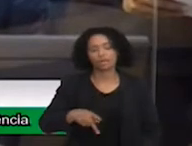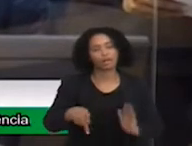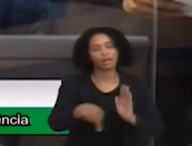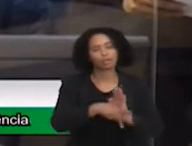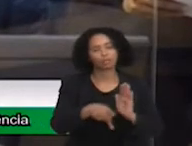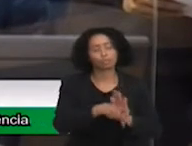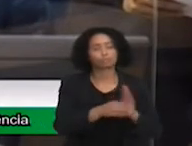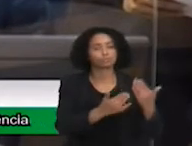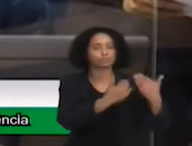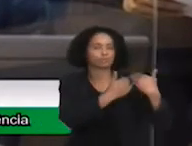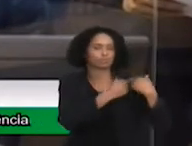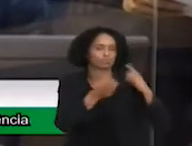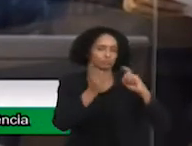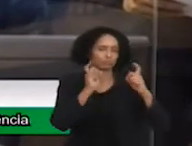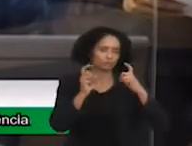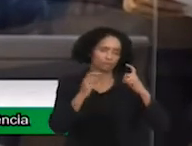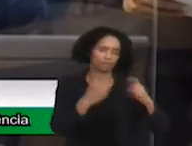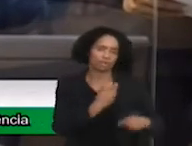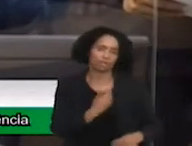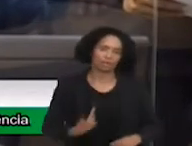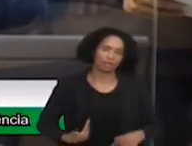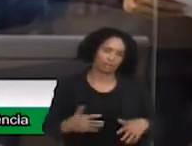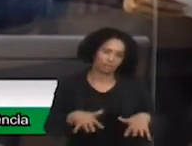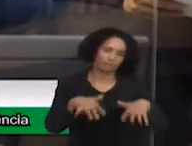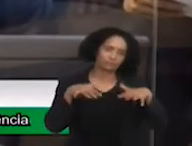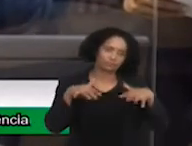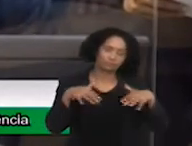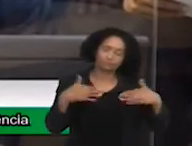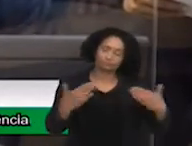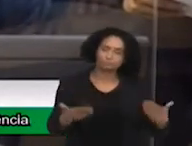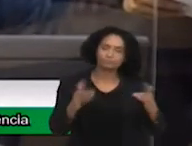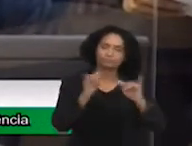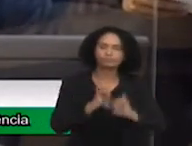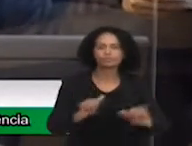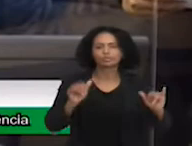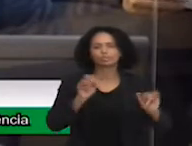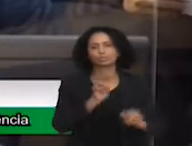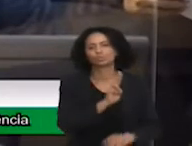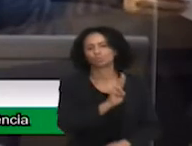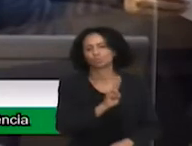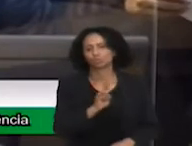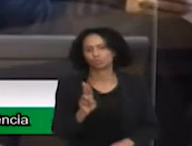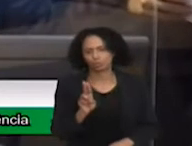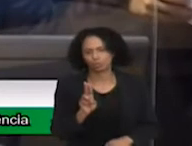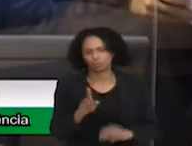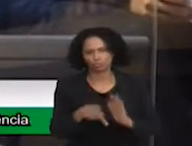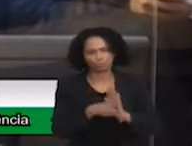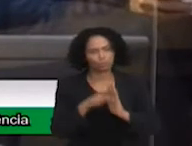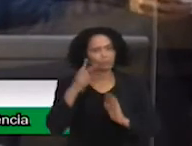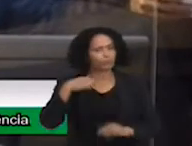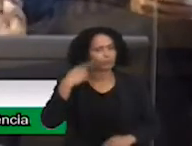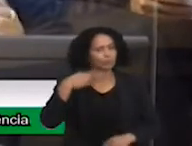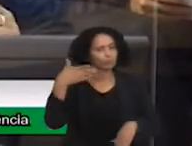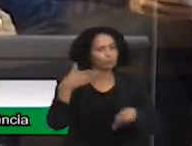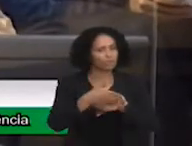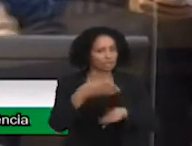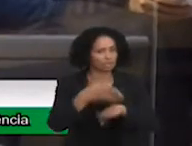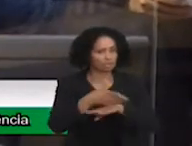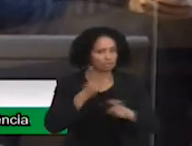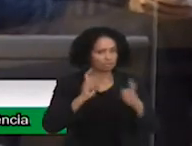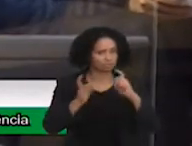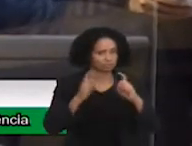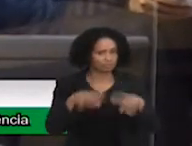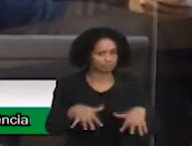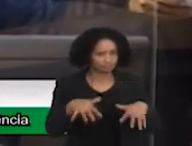audiência. E eu quero relatar os nomes dos vereadores que fazem parte dessa